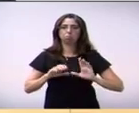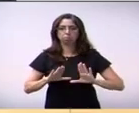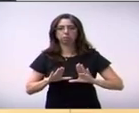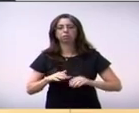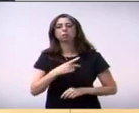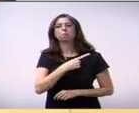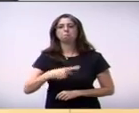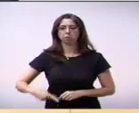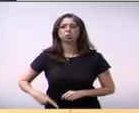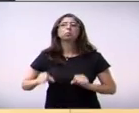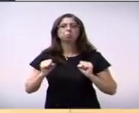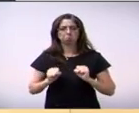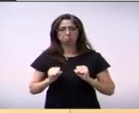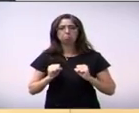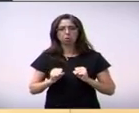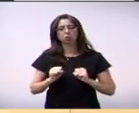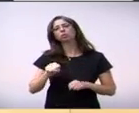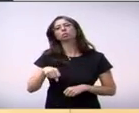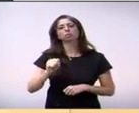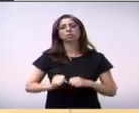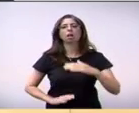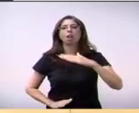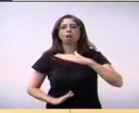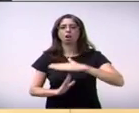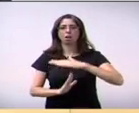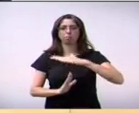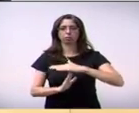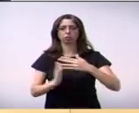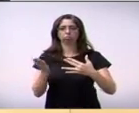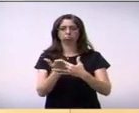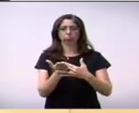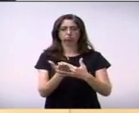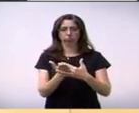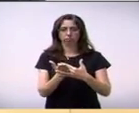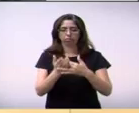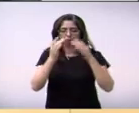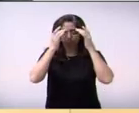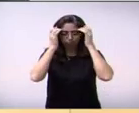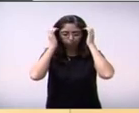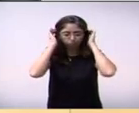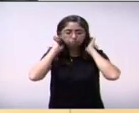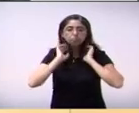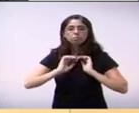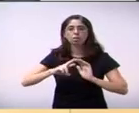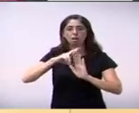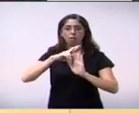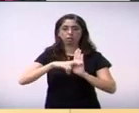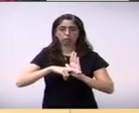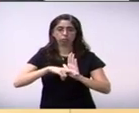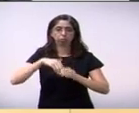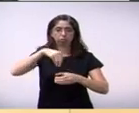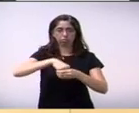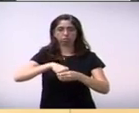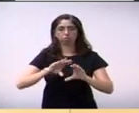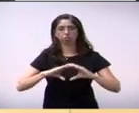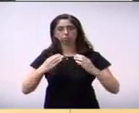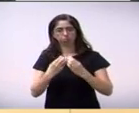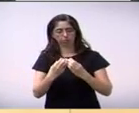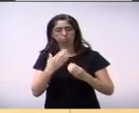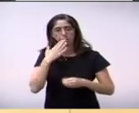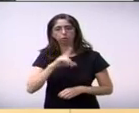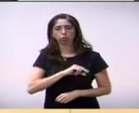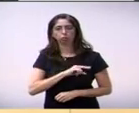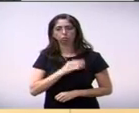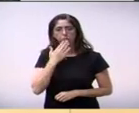suspender sem a votação só para deixar claro o o regimento interno fala o pedido de vista do vereador